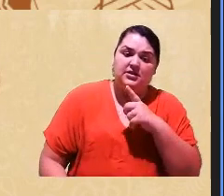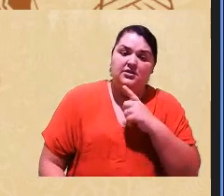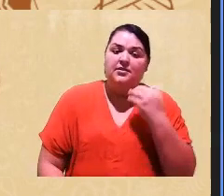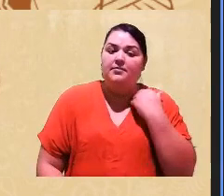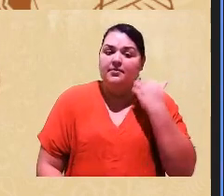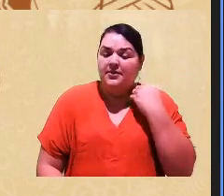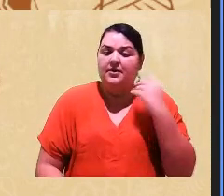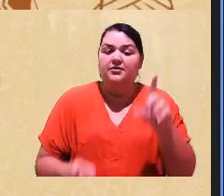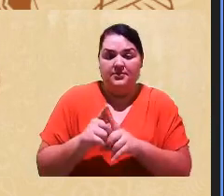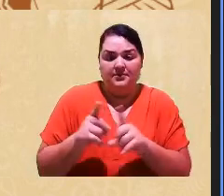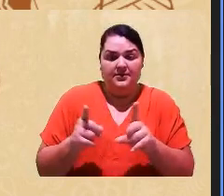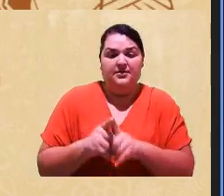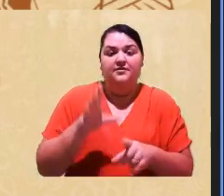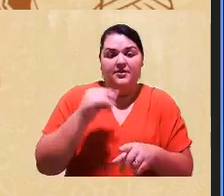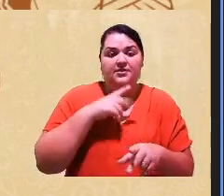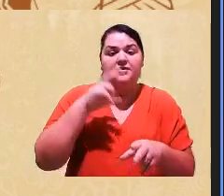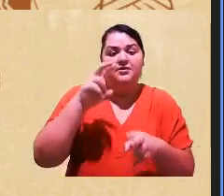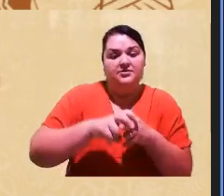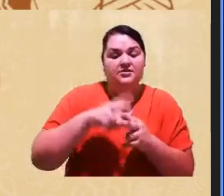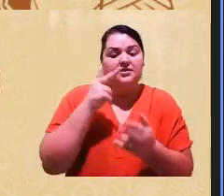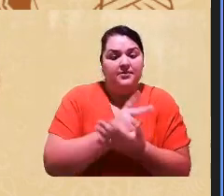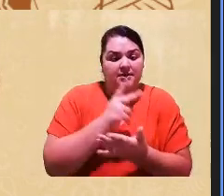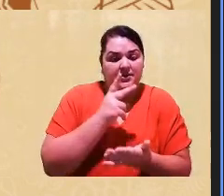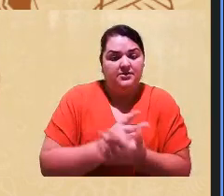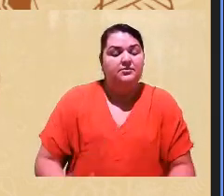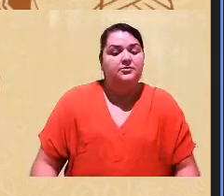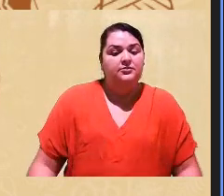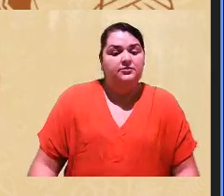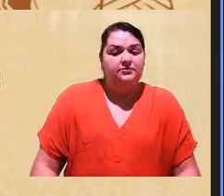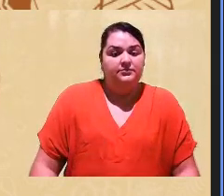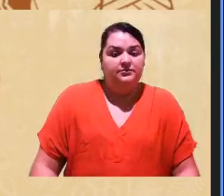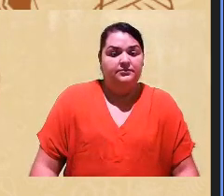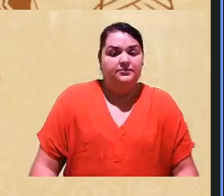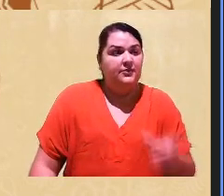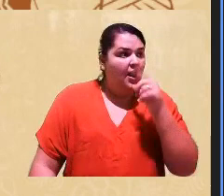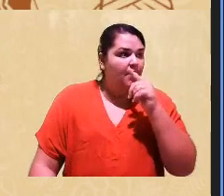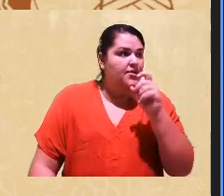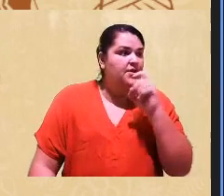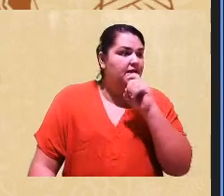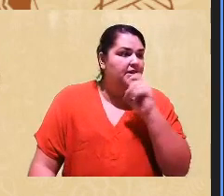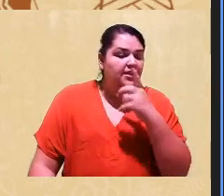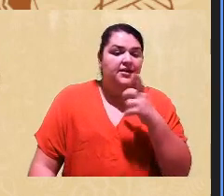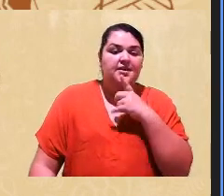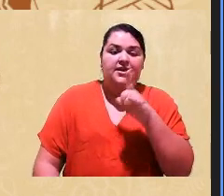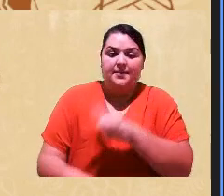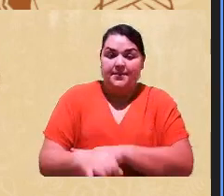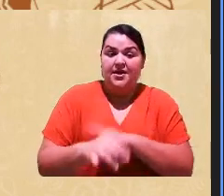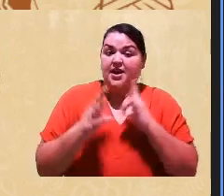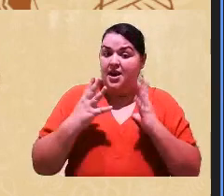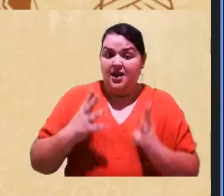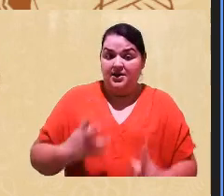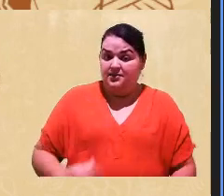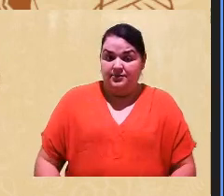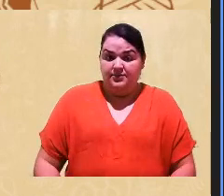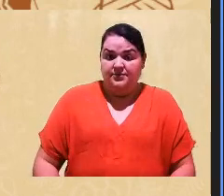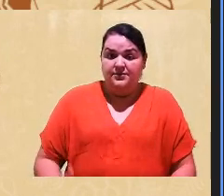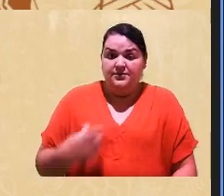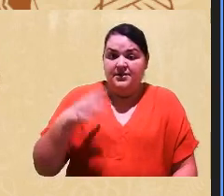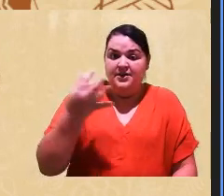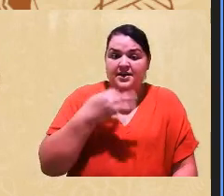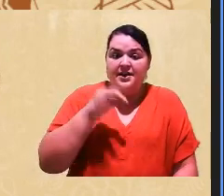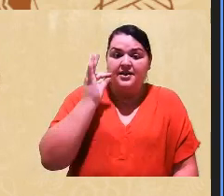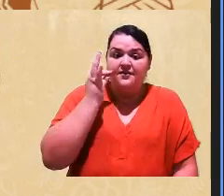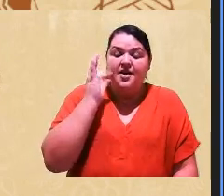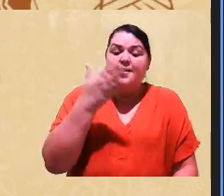também, vai ter onde sentar. ele vai ter água gelada, vai ter um banheiro limpo, e se tiver café, melhor ainda,